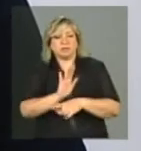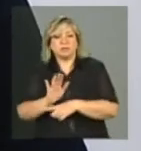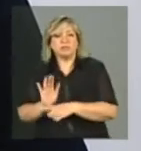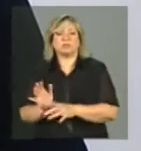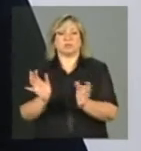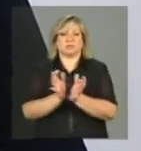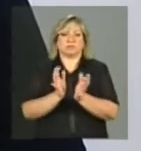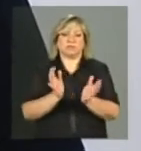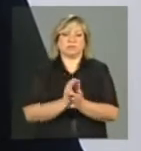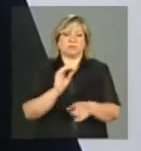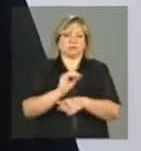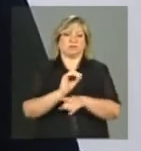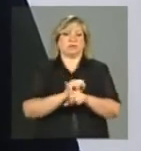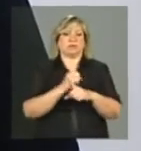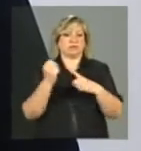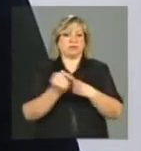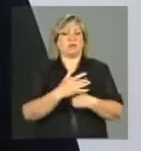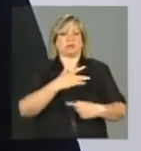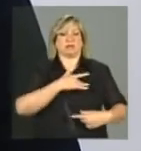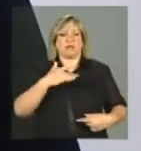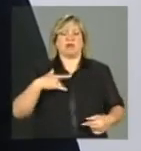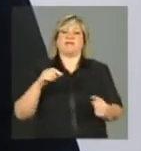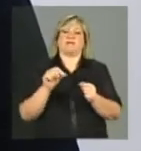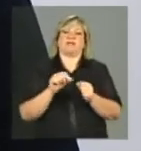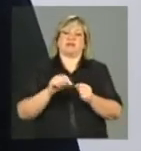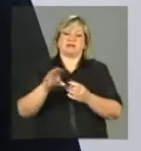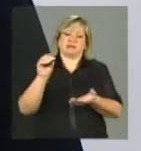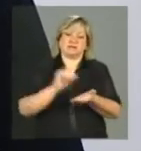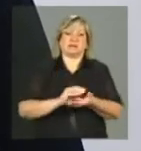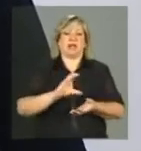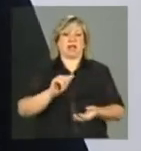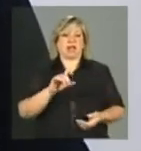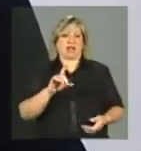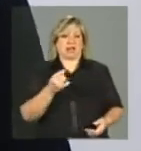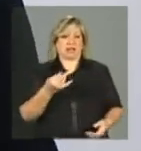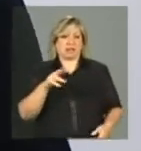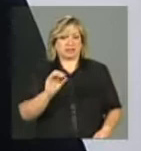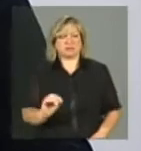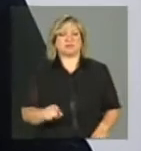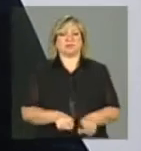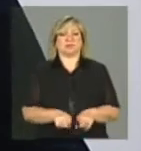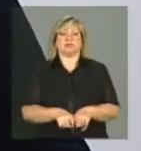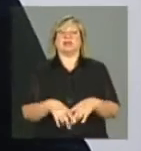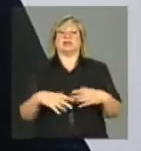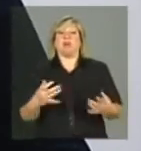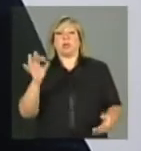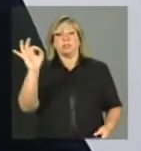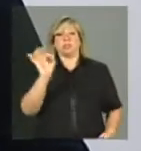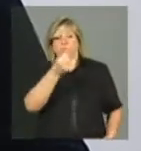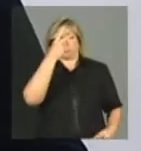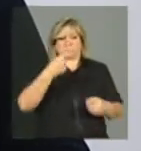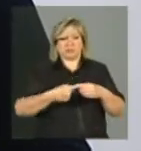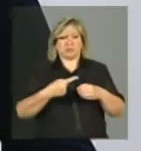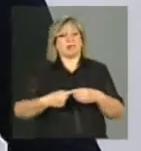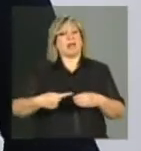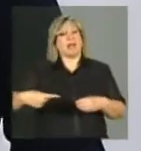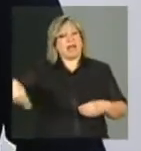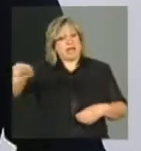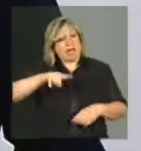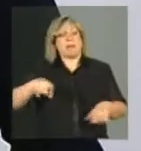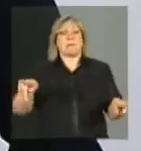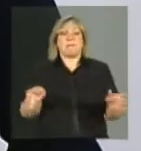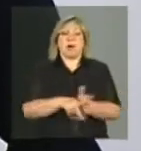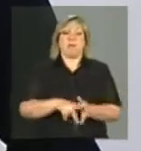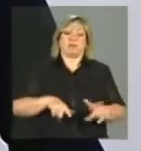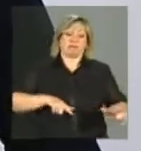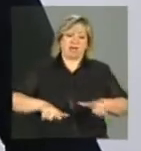da assistência social, para fazer o cadastramento, atualização do cadastramento. Então, o percentual que o município recebe é do trabalho que ele próprio executa.